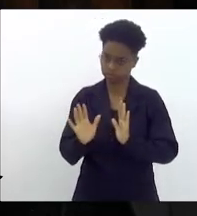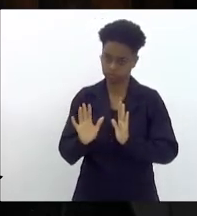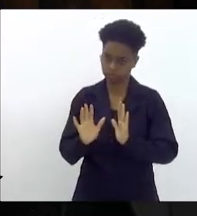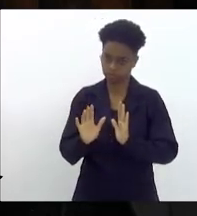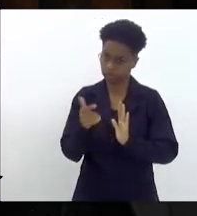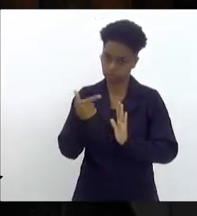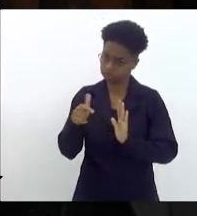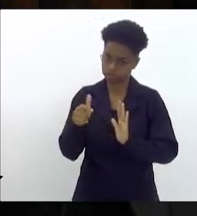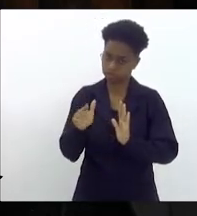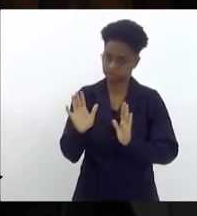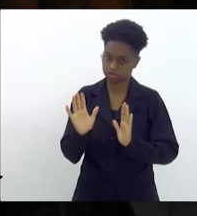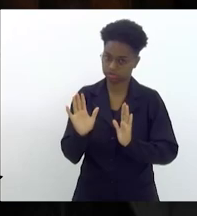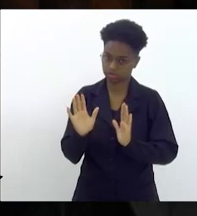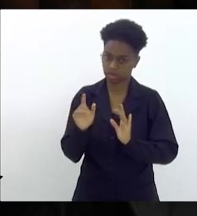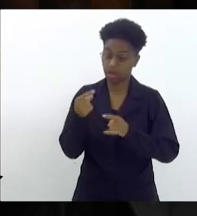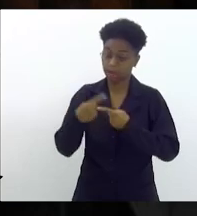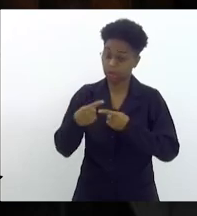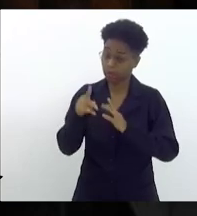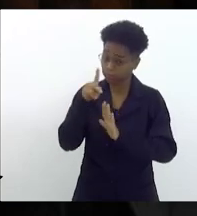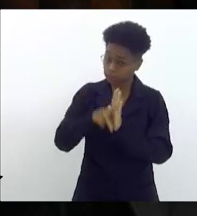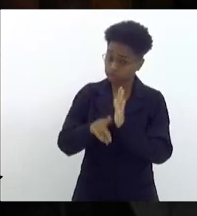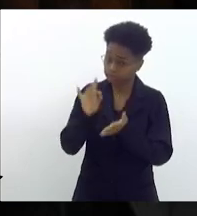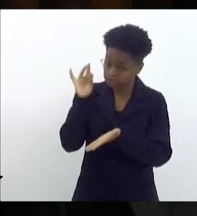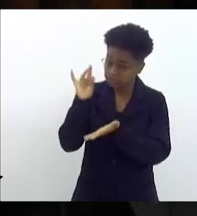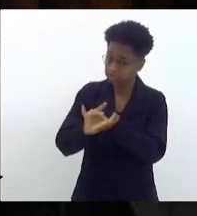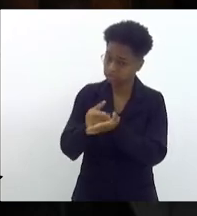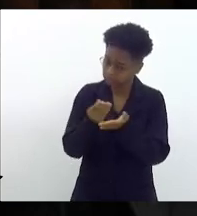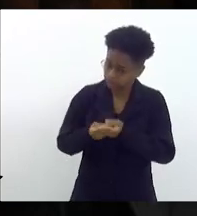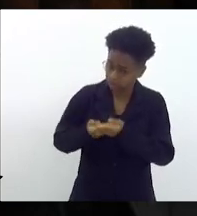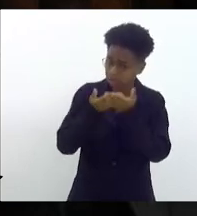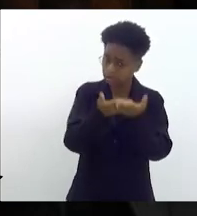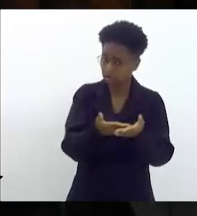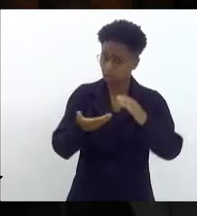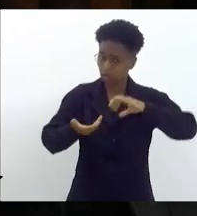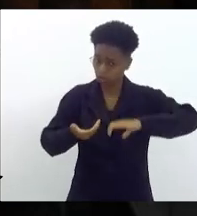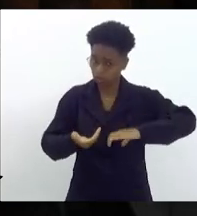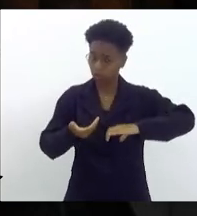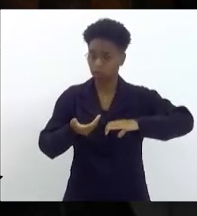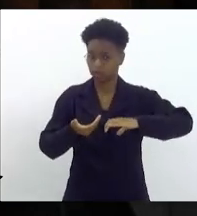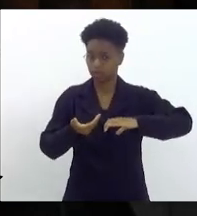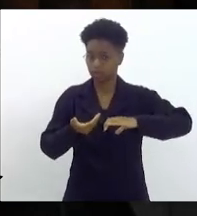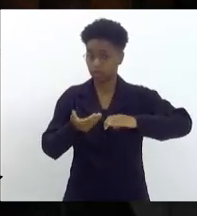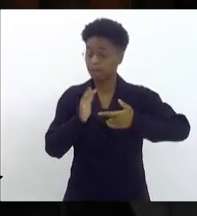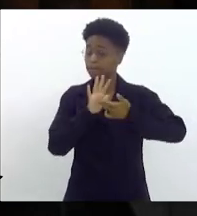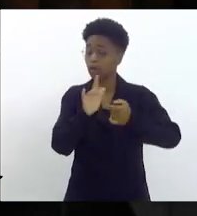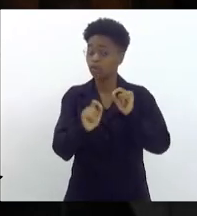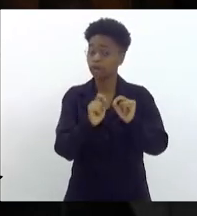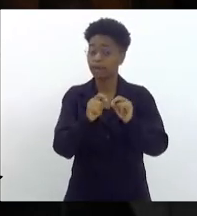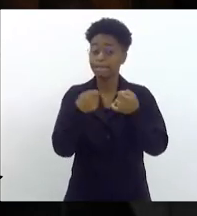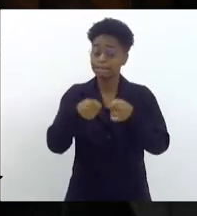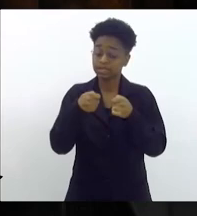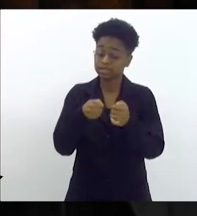tramitando. O projeto original que foi enviado para o Congresso Nacional previa punir o gestor.